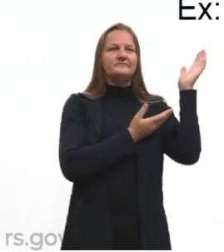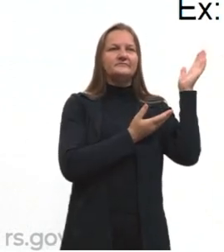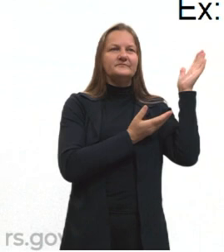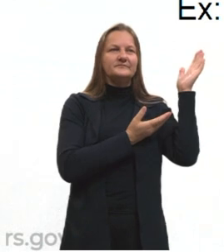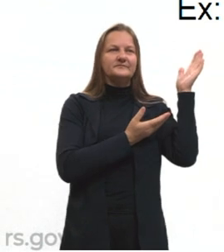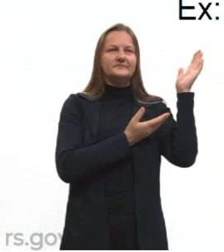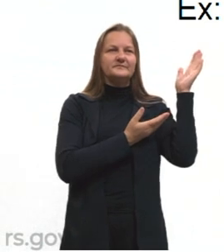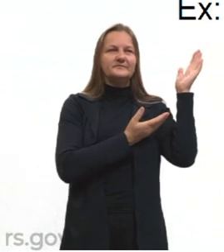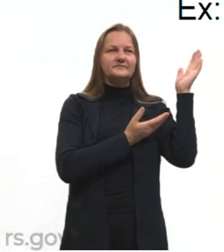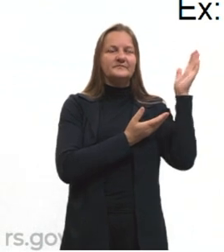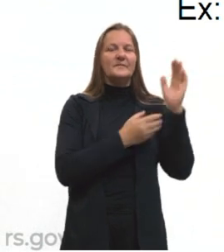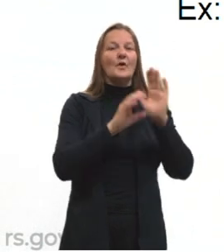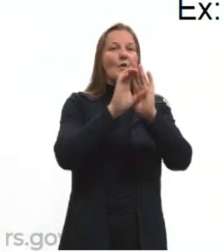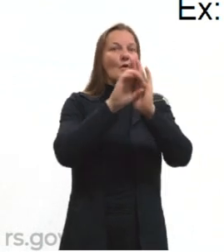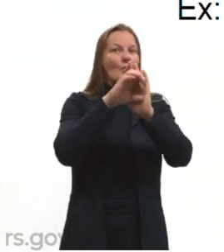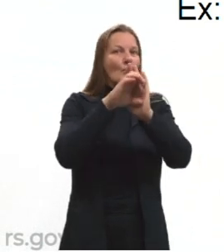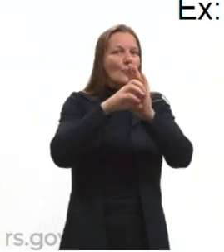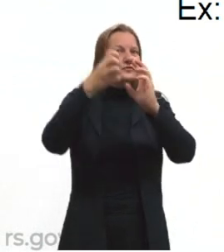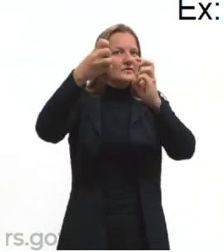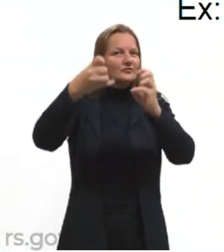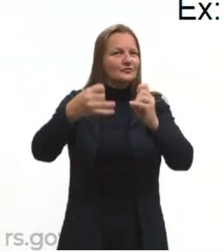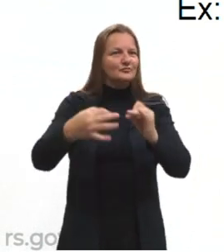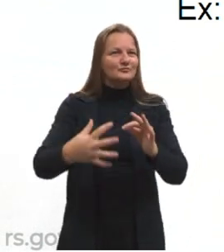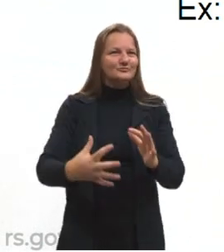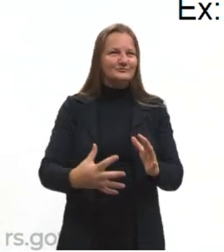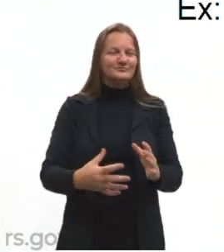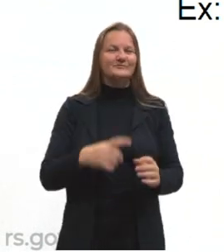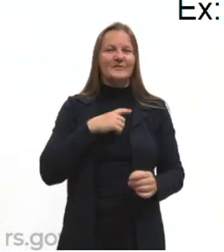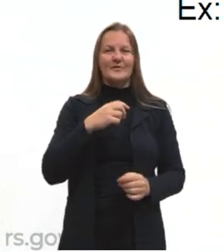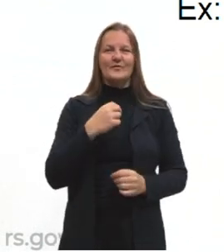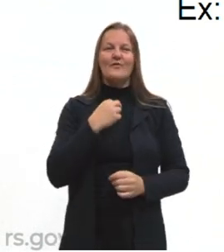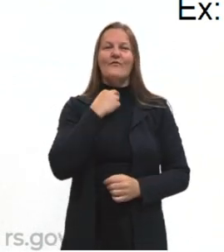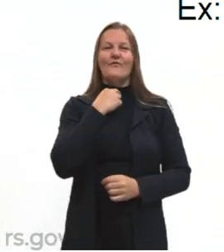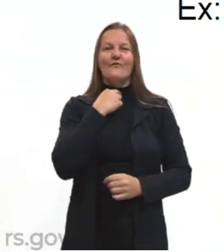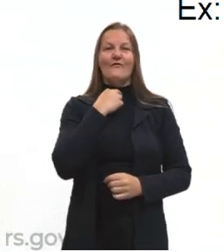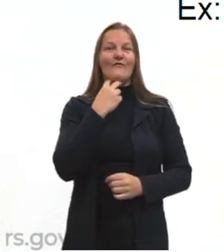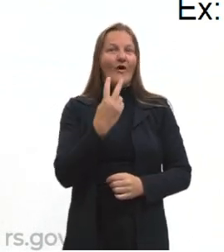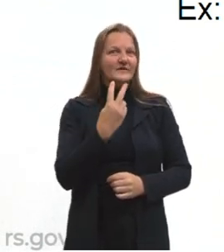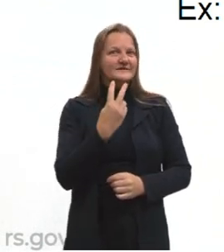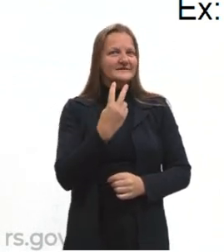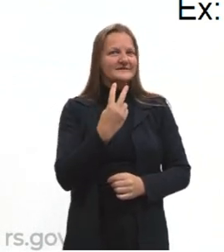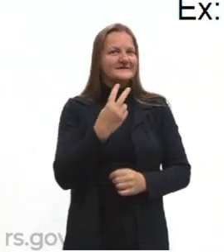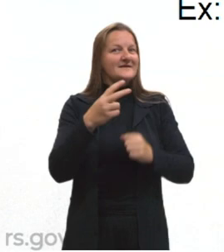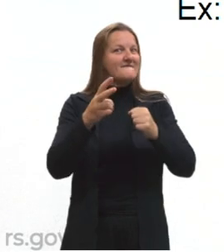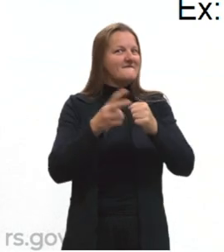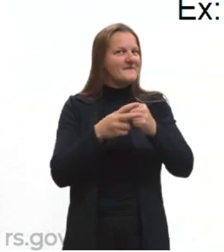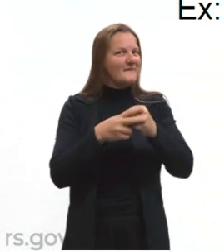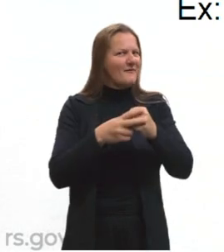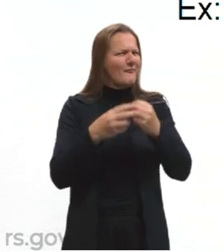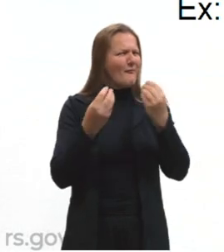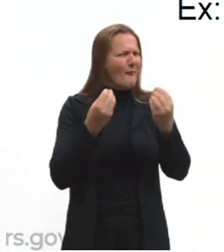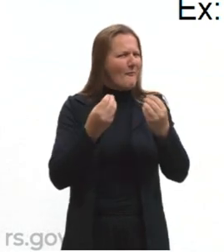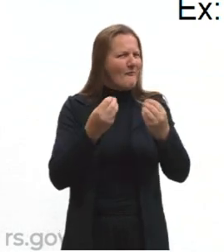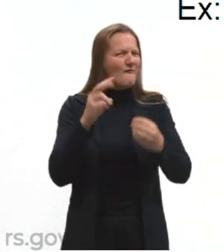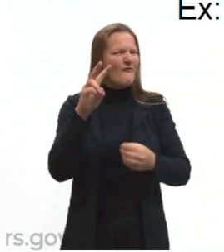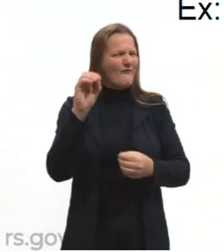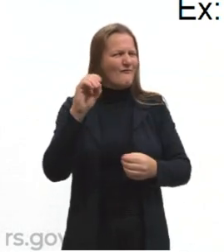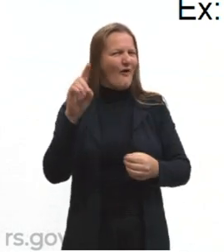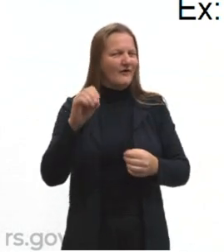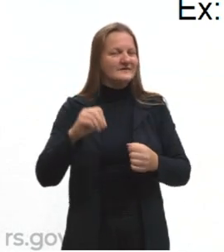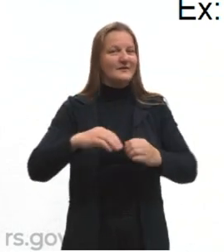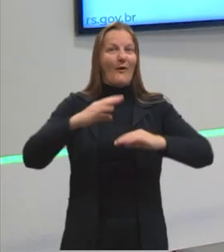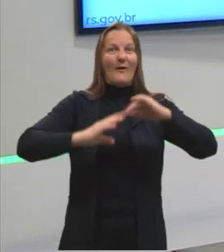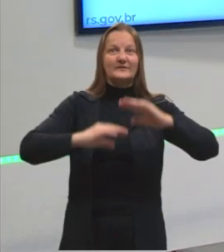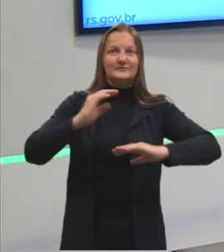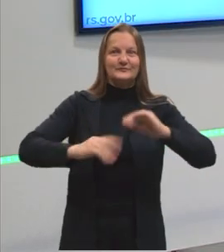retomar um conceito que se chama vozes verbais. Não tem como a gente falar em agente da